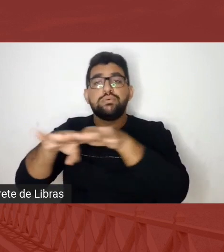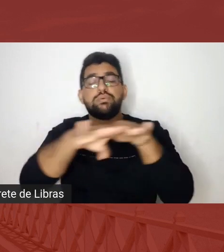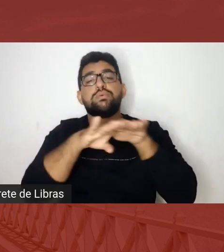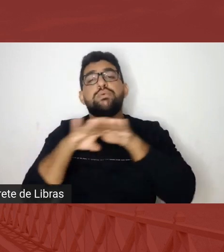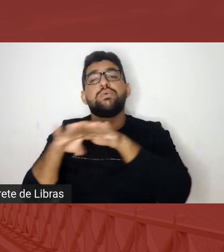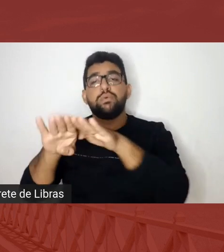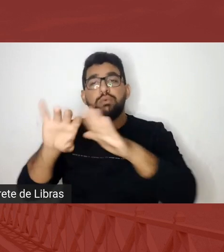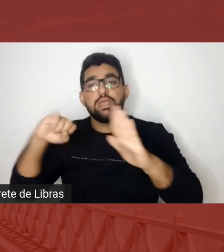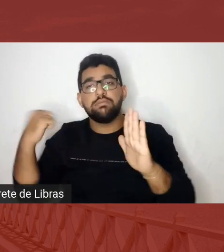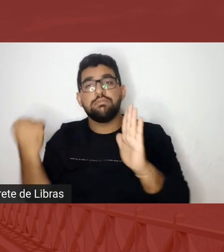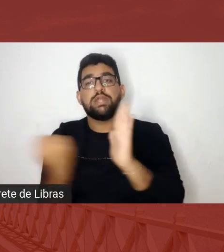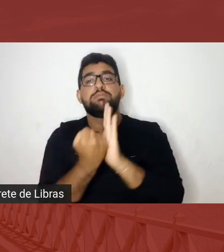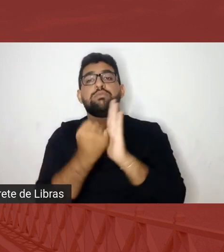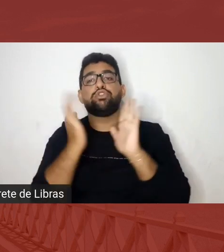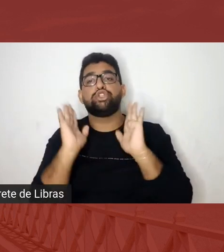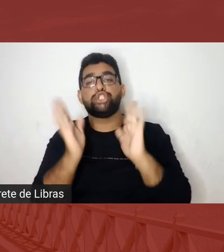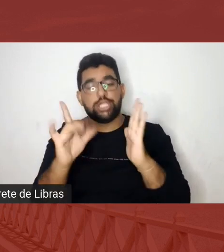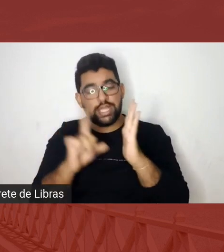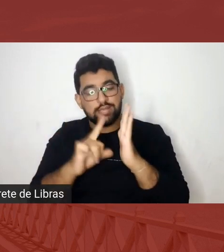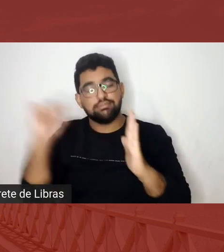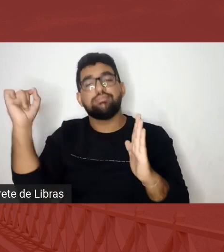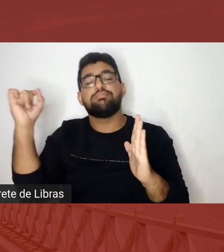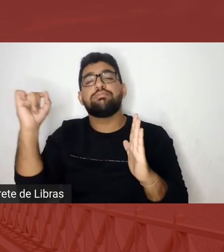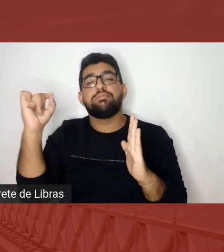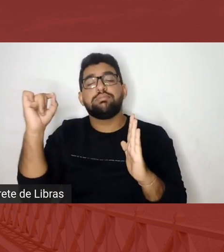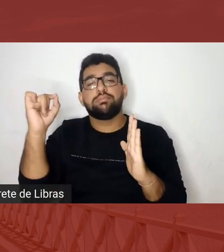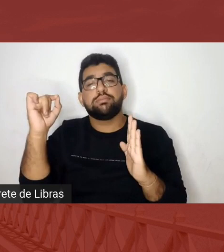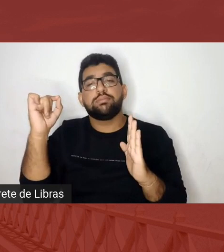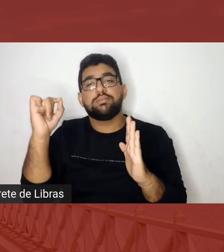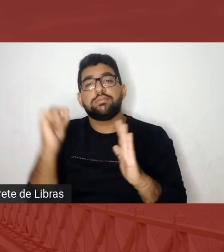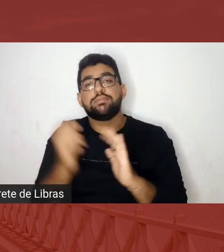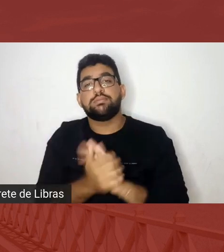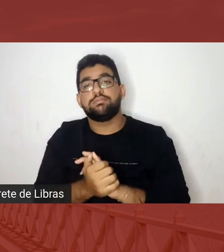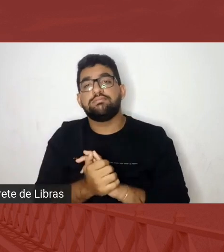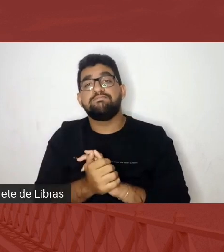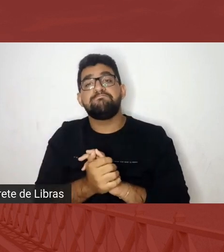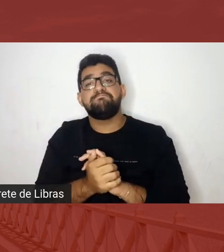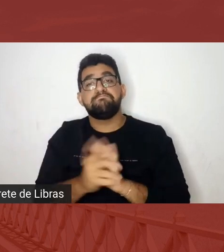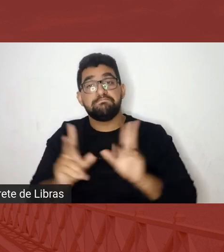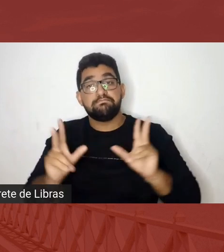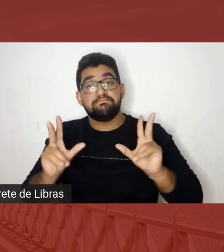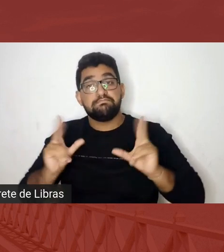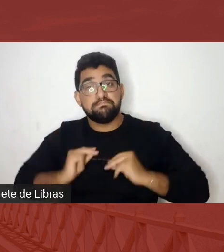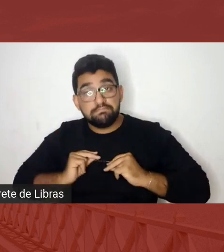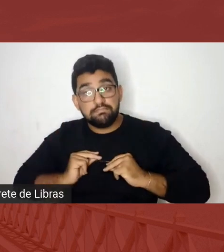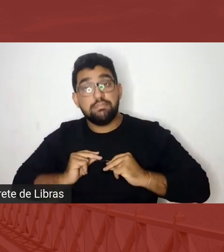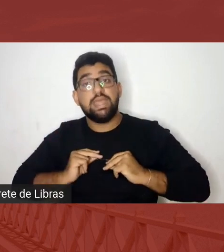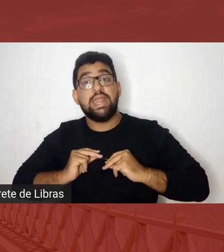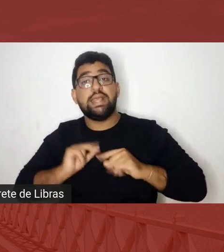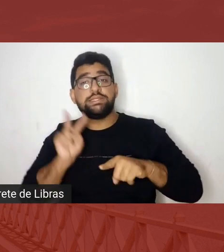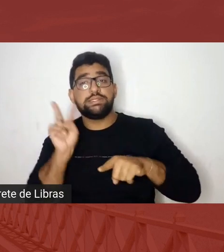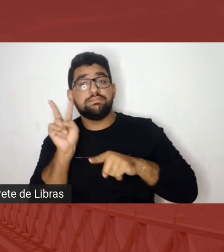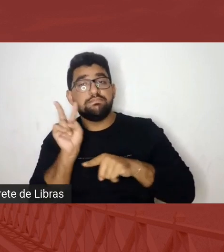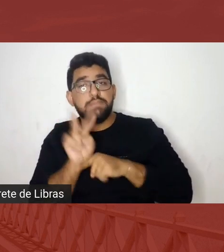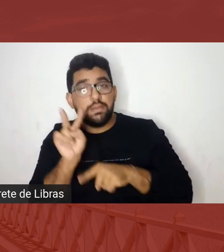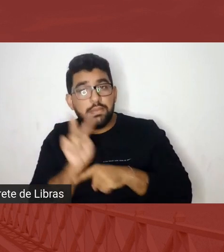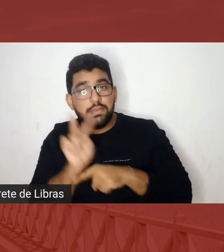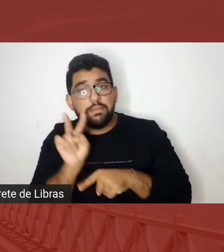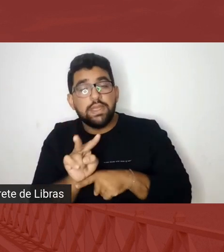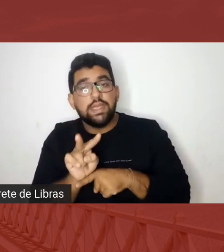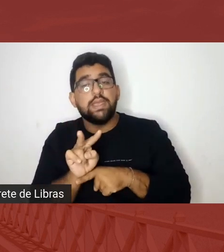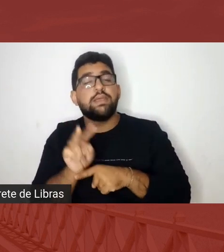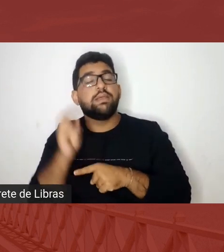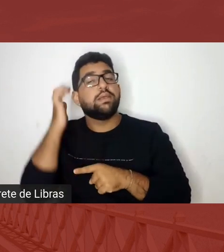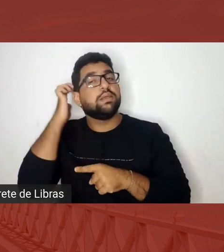eleito como o digno de ser salvaguardado como é da estética